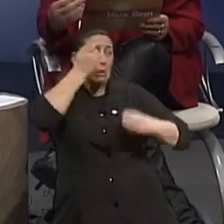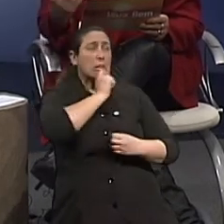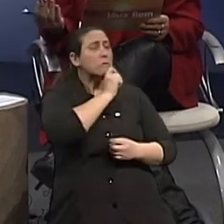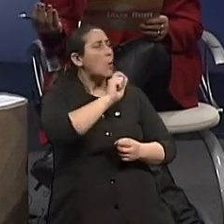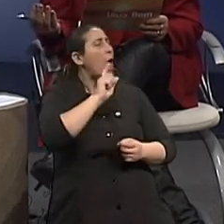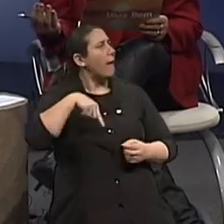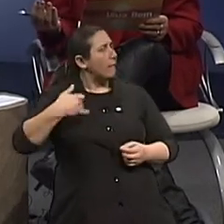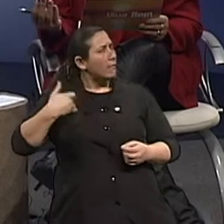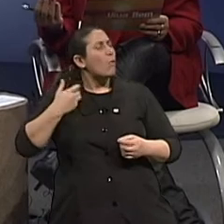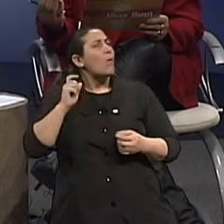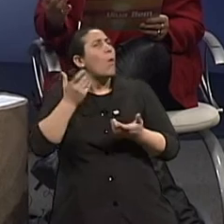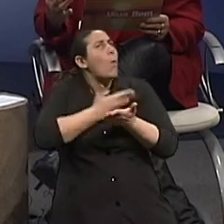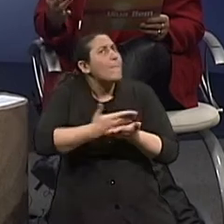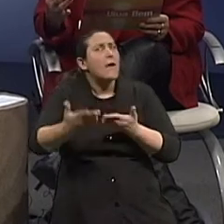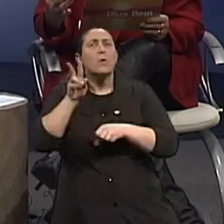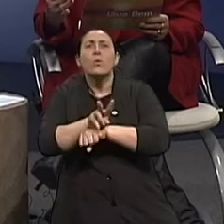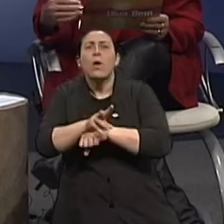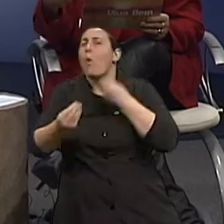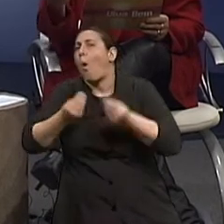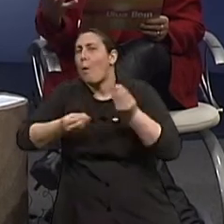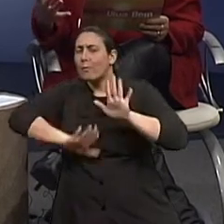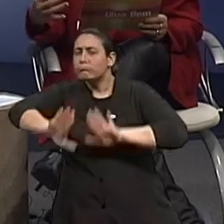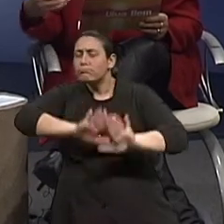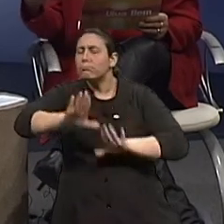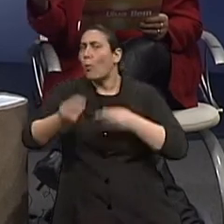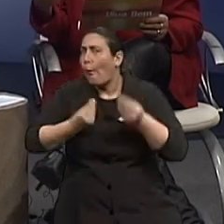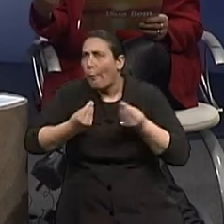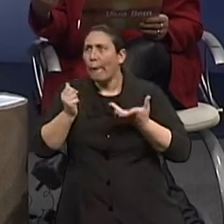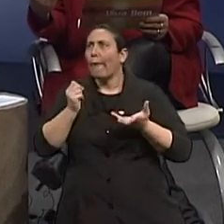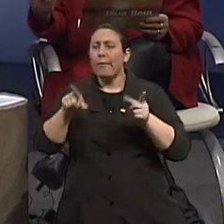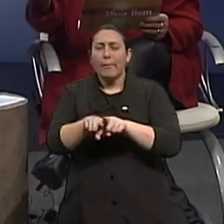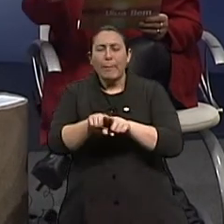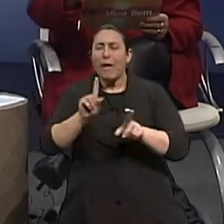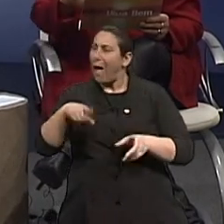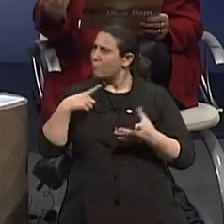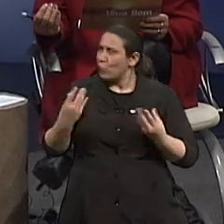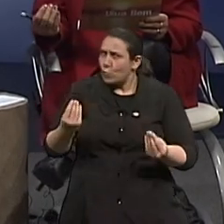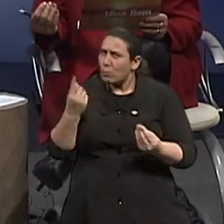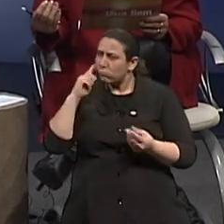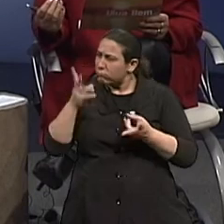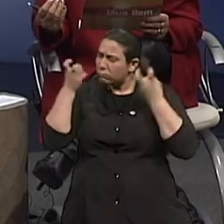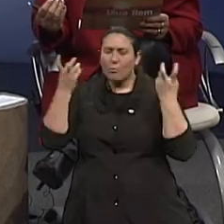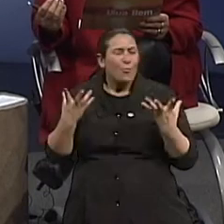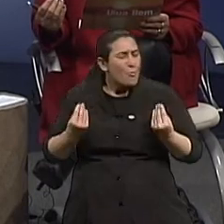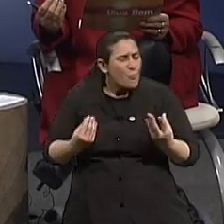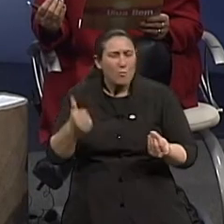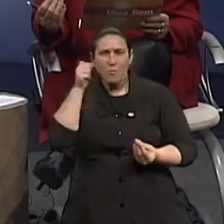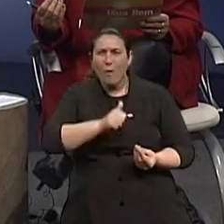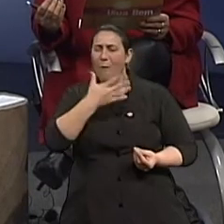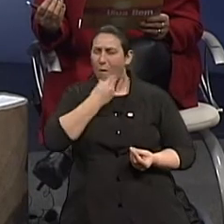caso, em que idade a gente deve fazer, mas que as pessoas estão falando, olha, está cometendo muito, está cometendo muito. Inclusive, mais mulheres do que homens, né?